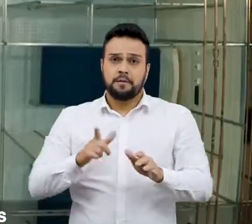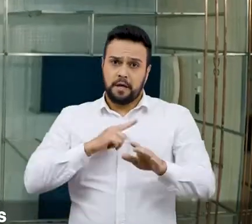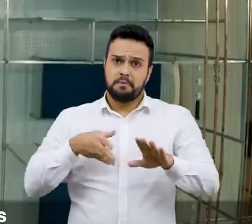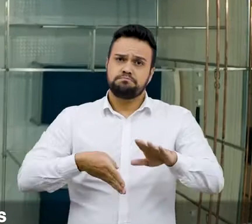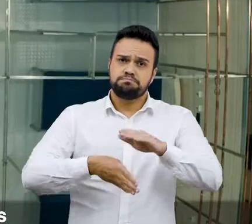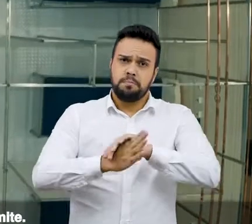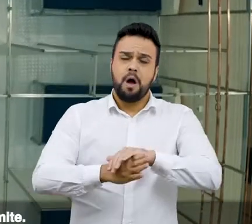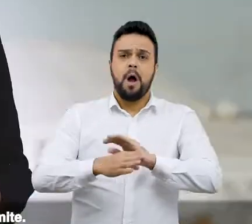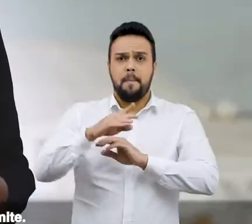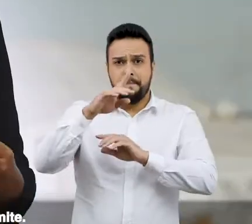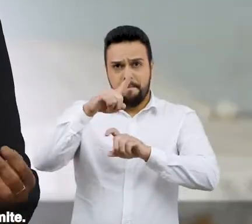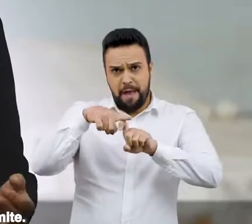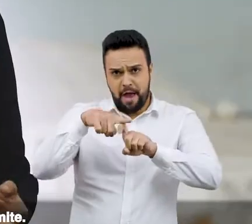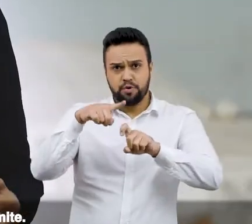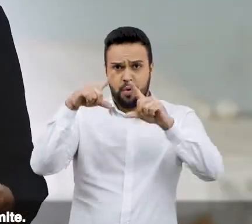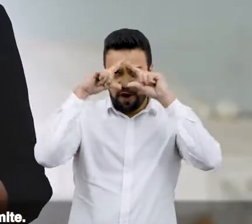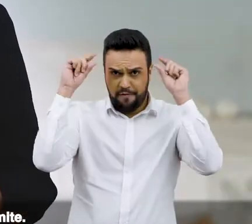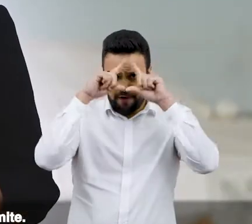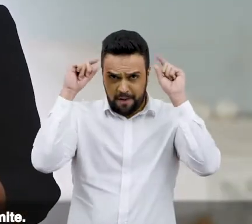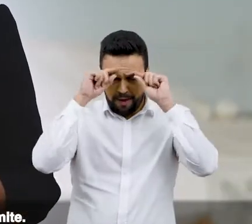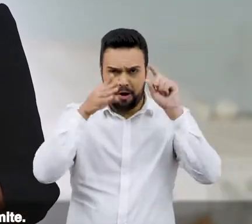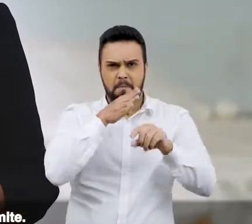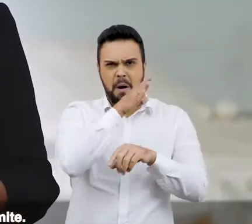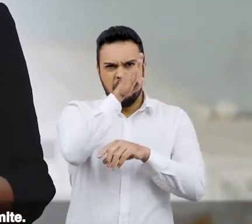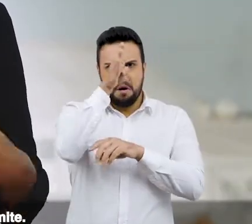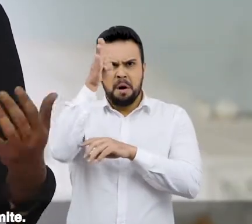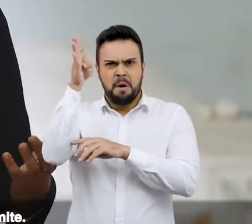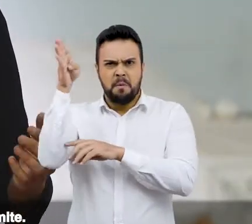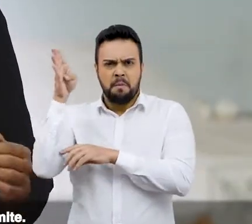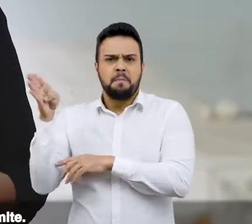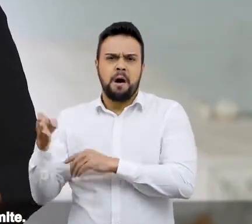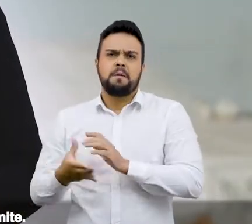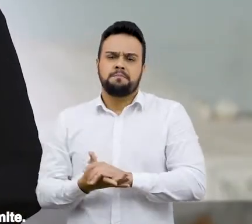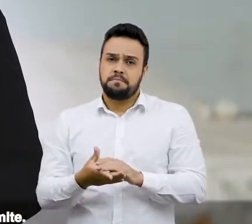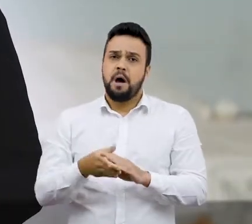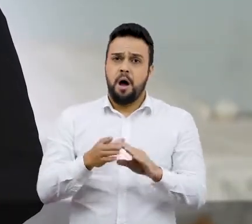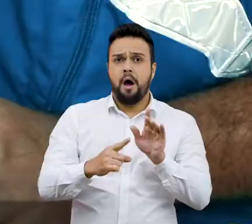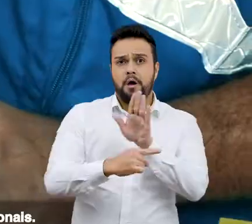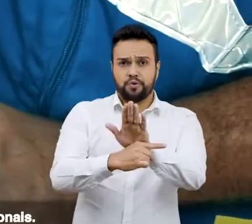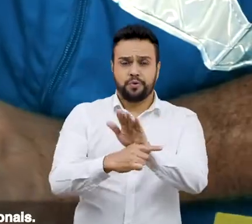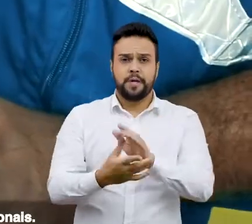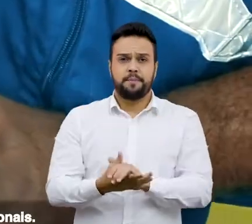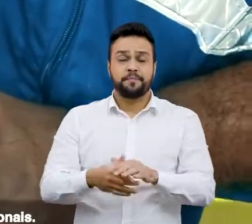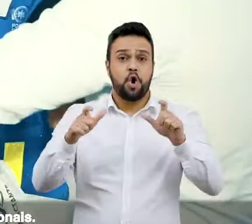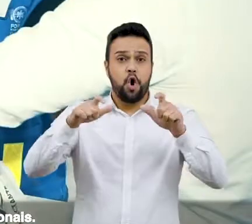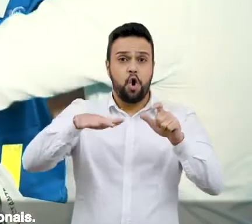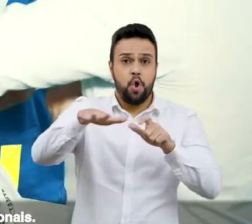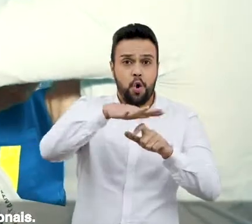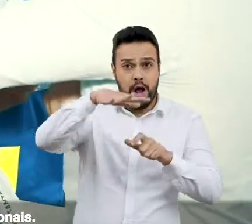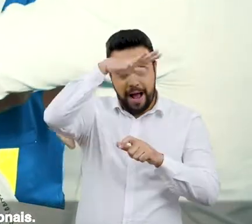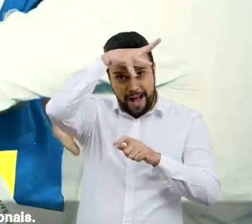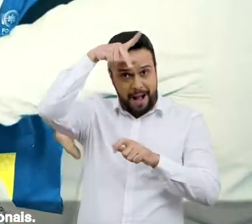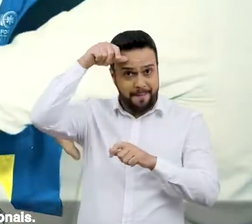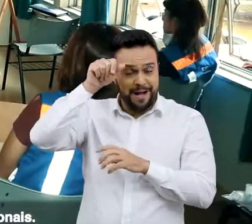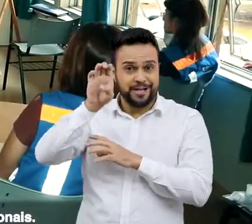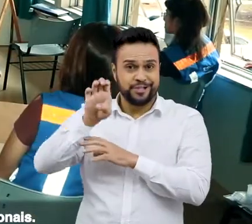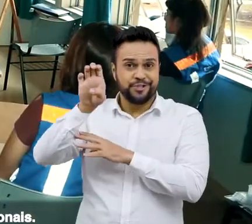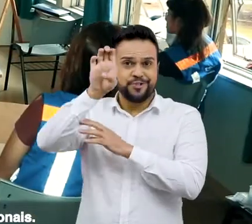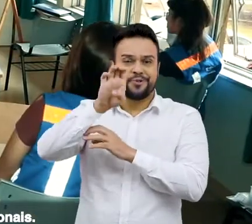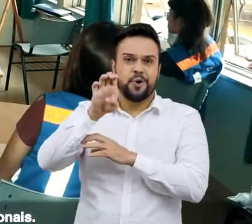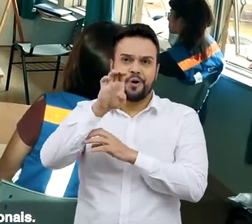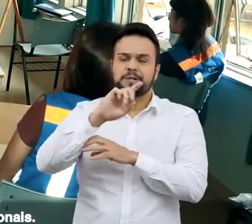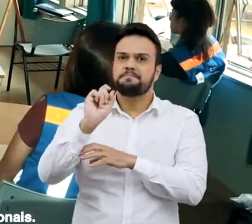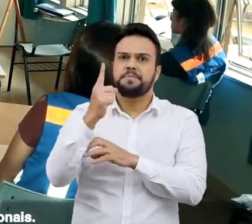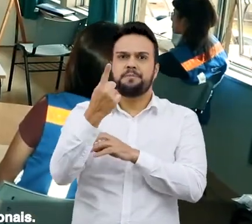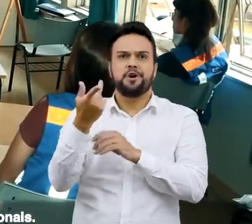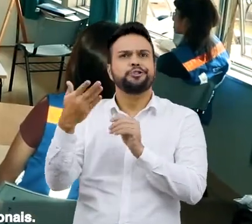Força Nacional do SUS para cidades com capacidade de atendimento próxima do limite. Amazonas foi o estado que recebeu os